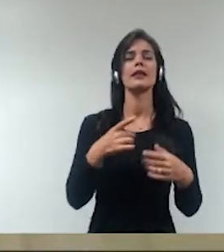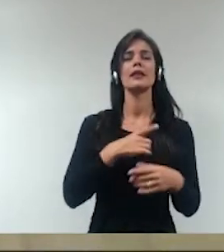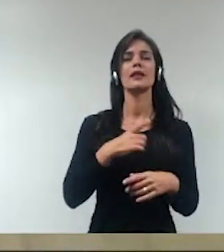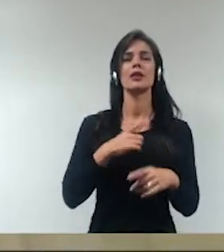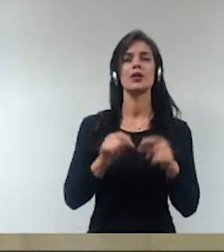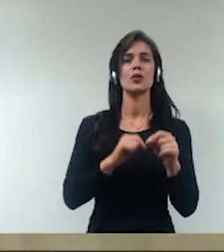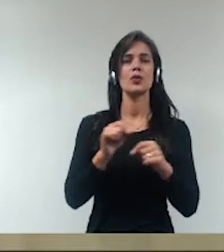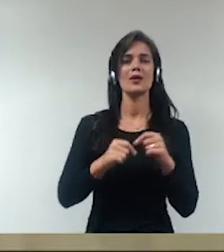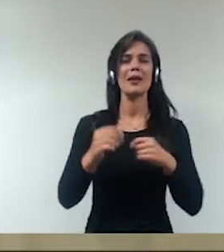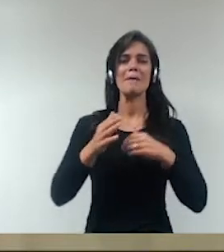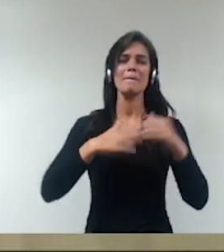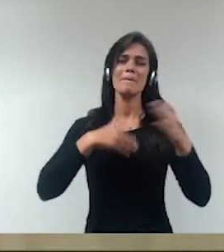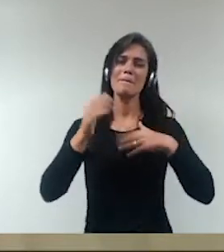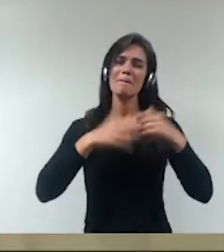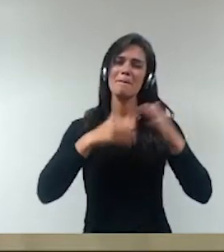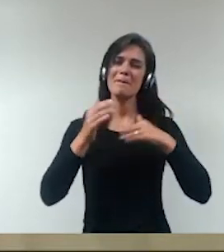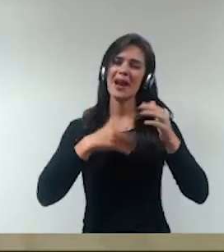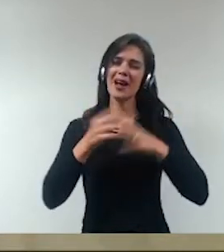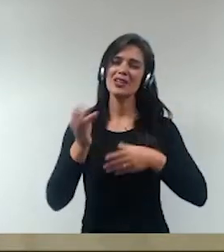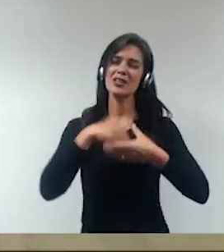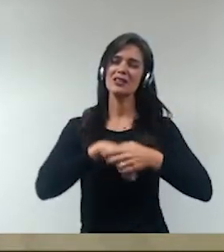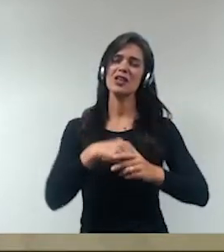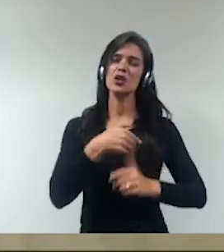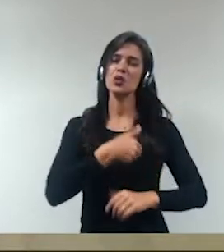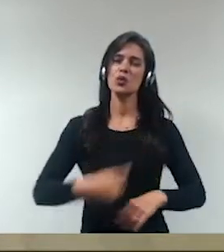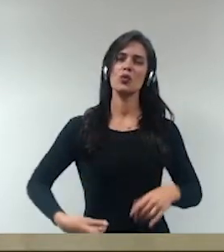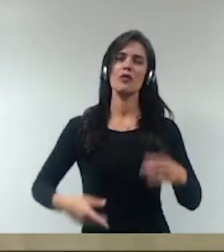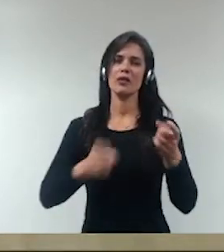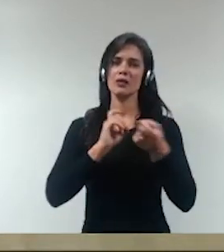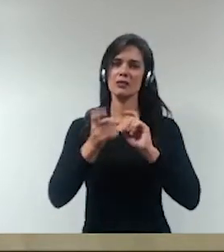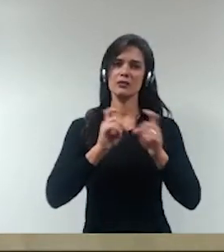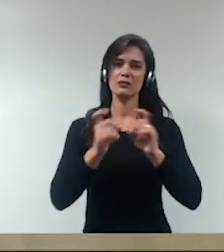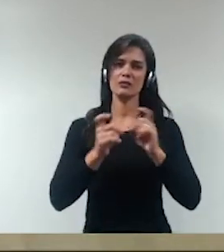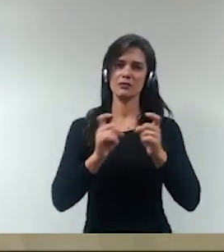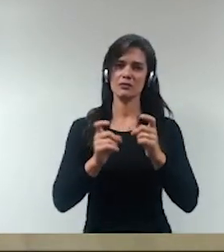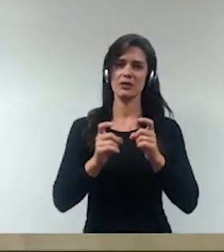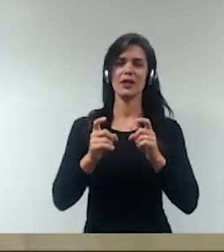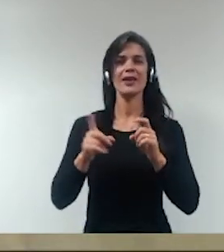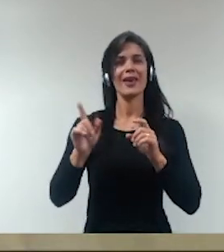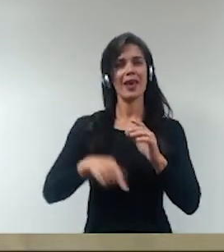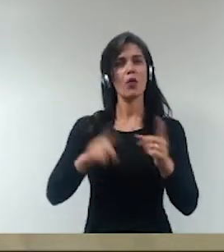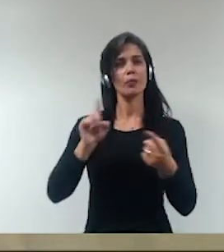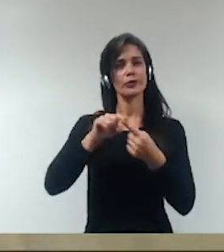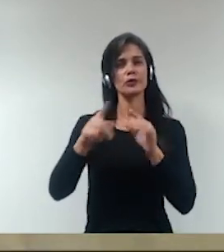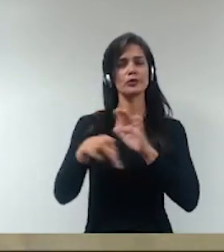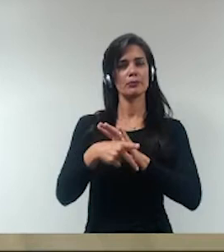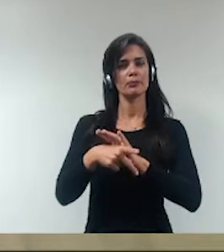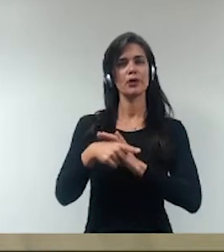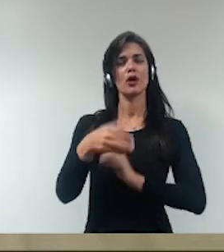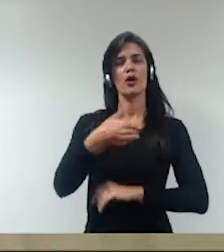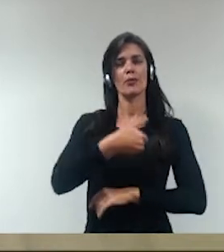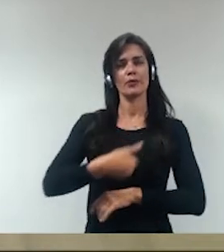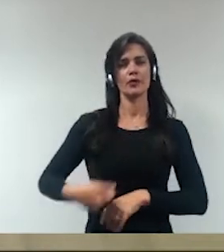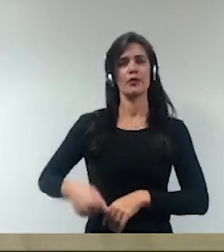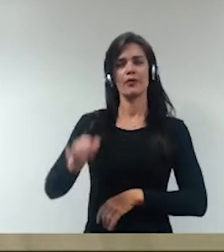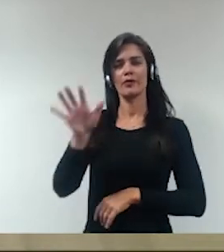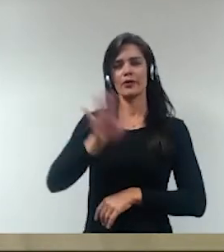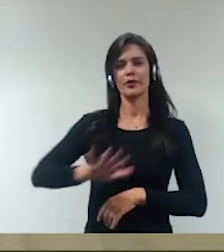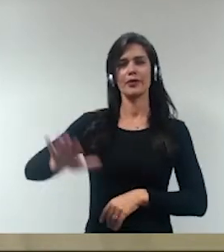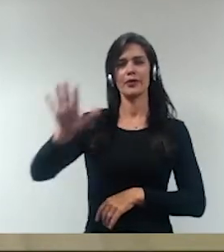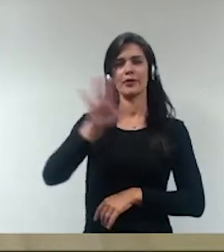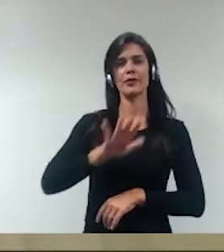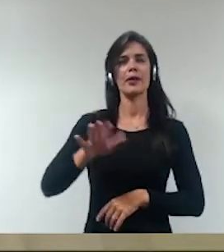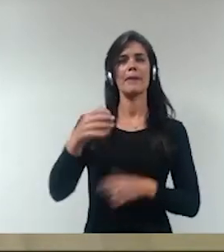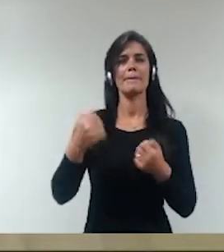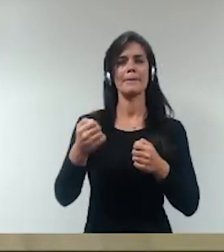de práticas internas voltada ao quê? É que a finalidade do estado, né, é o interesse público, a consecução do